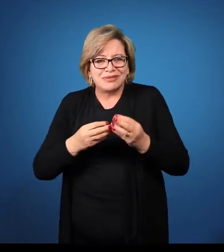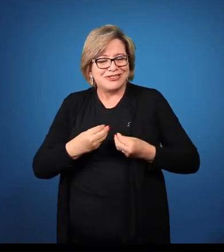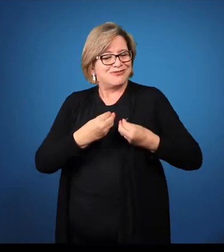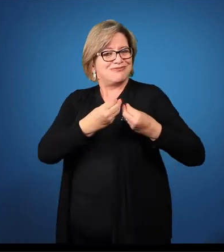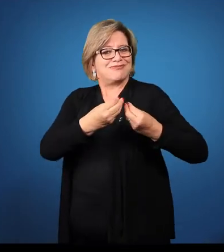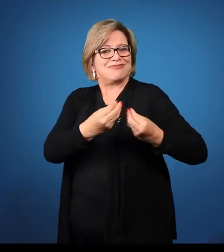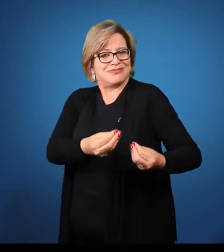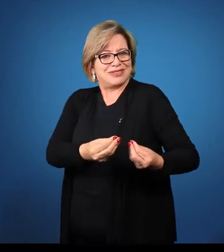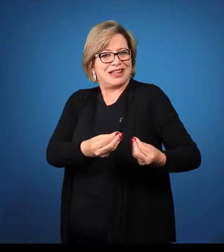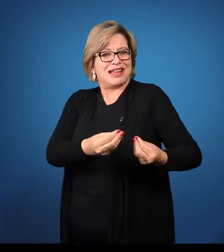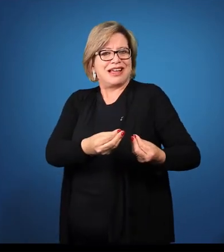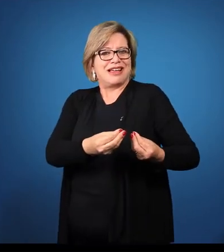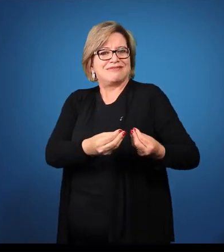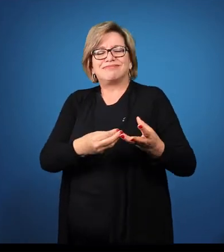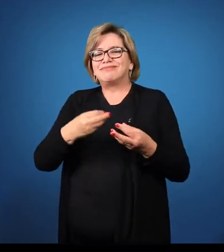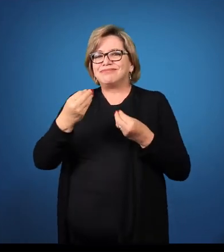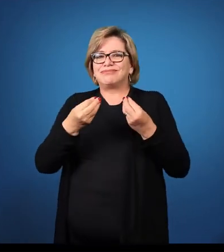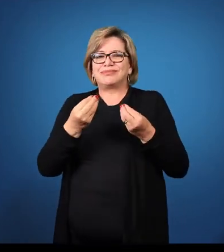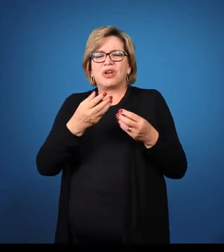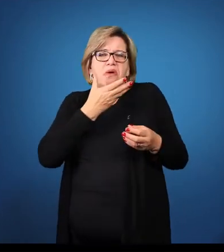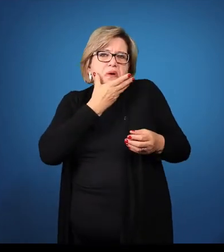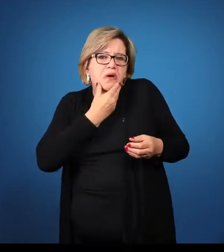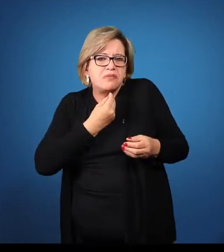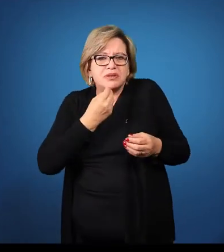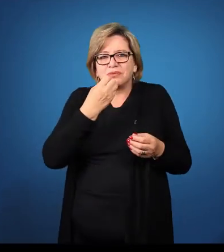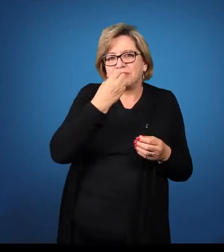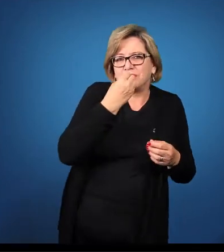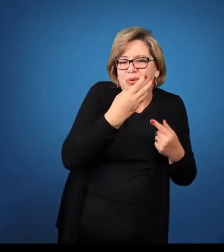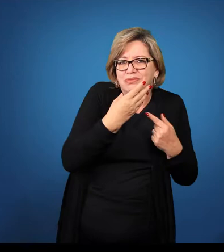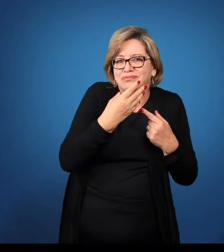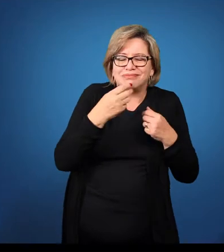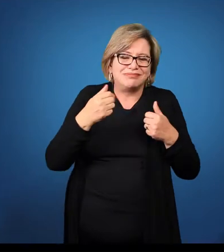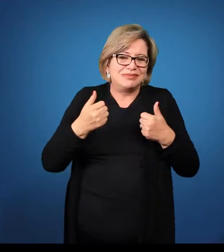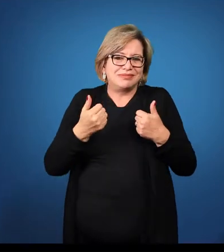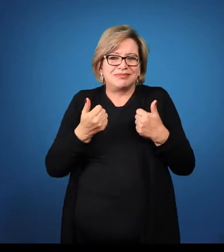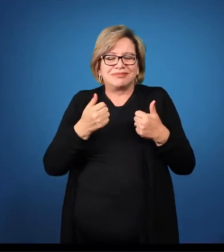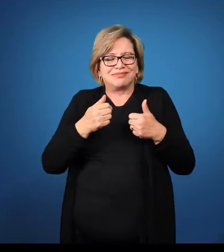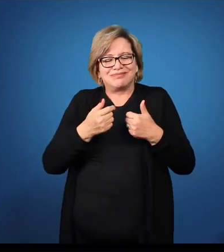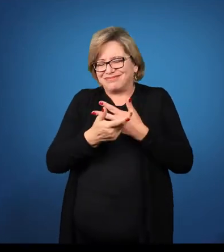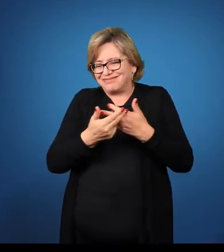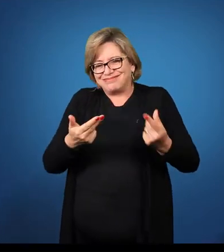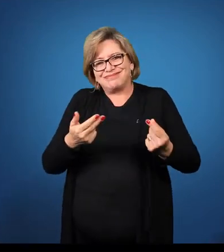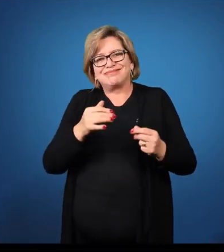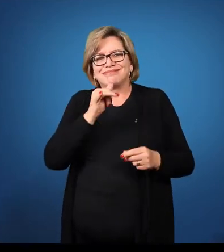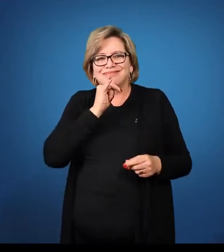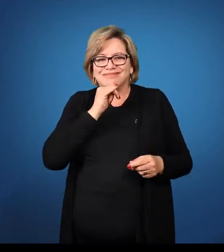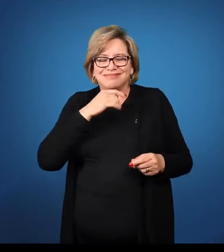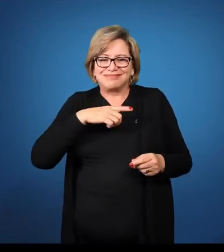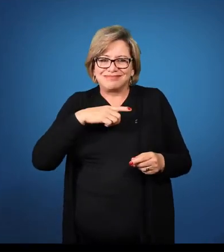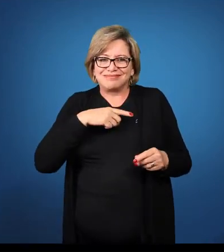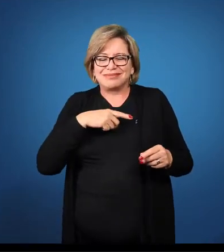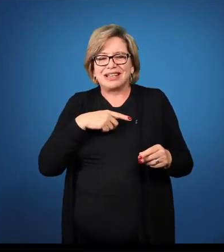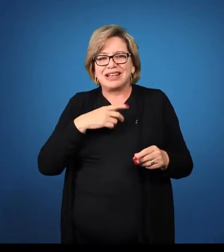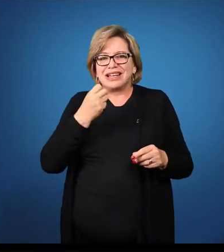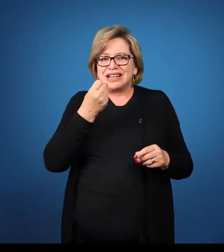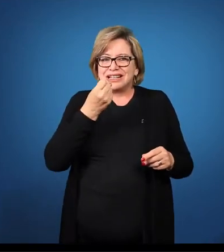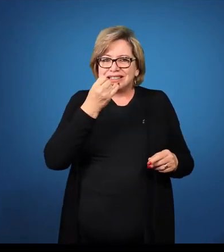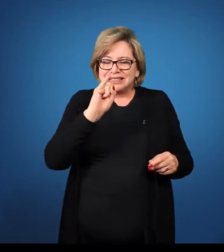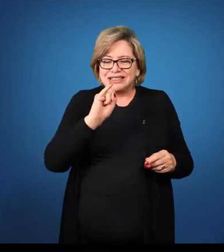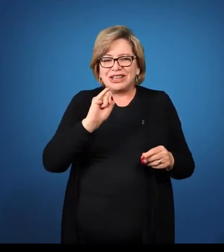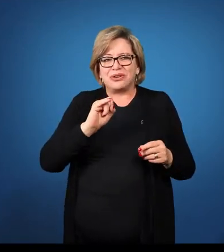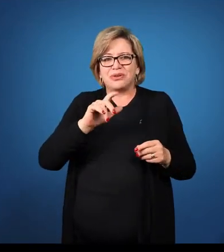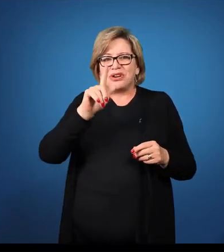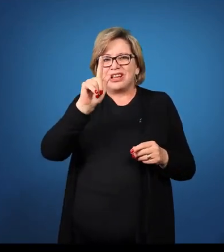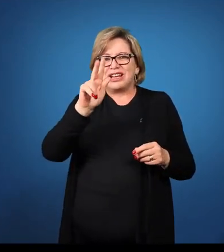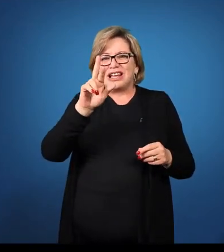ao ser, homem, bom, etc. Agora, se eu digo, falando em grau,